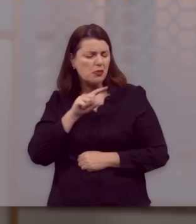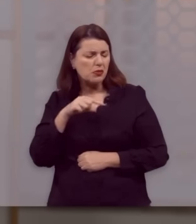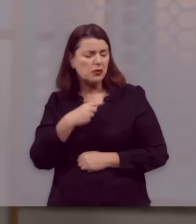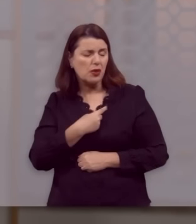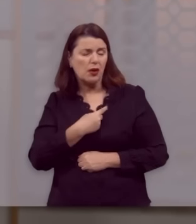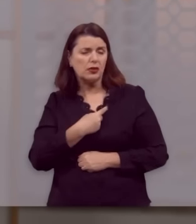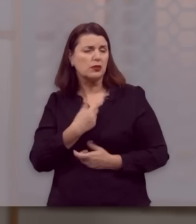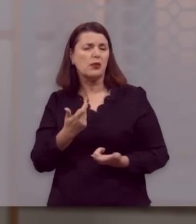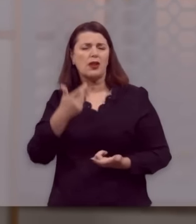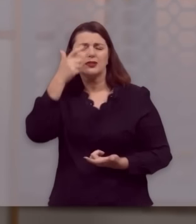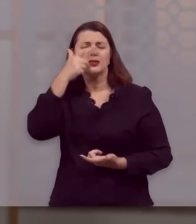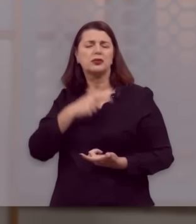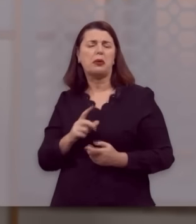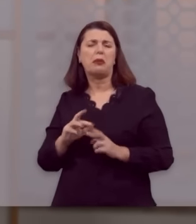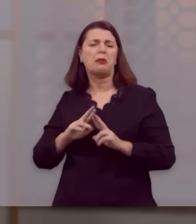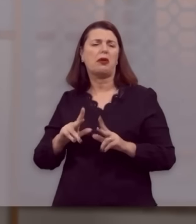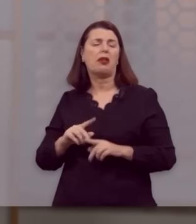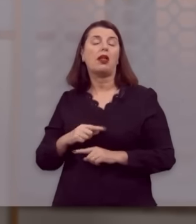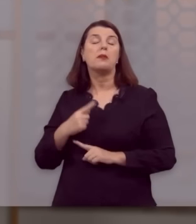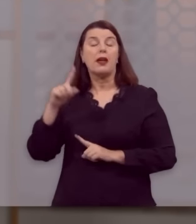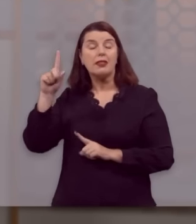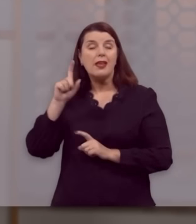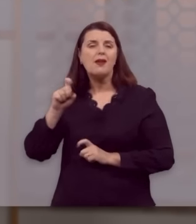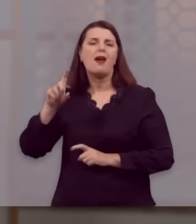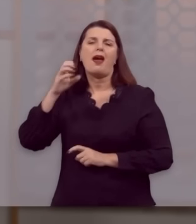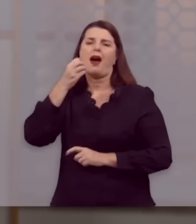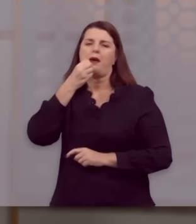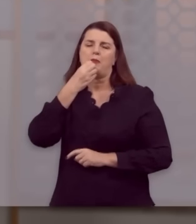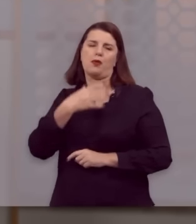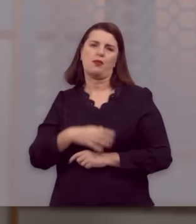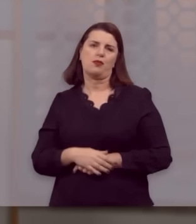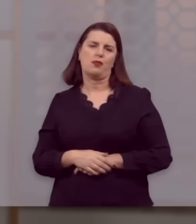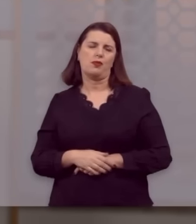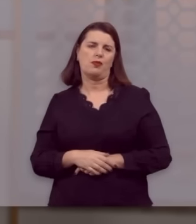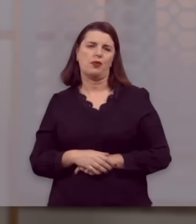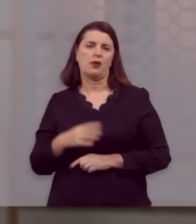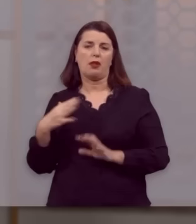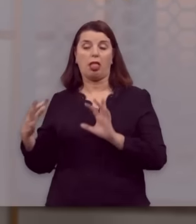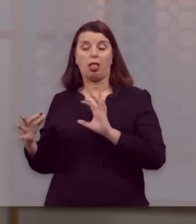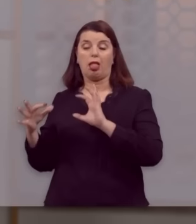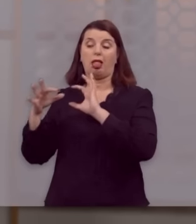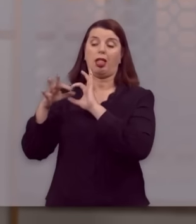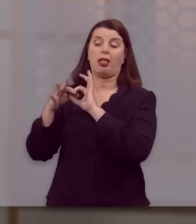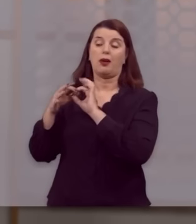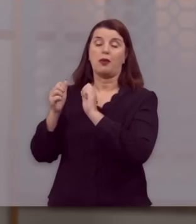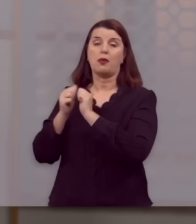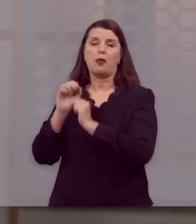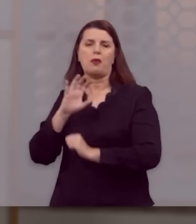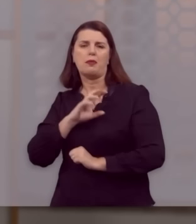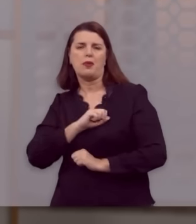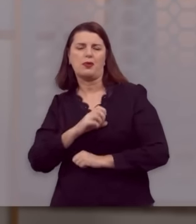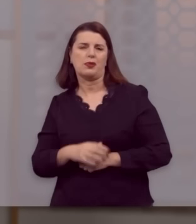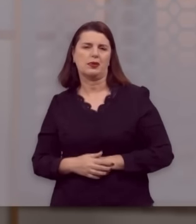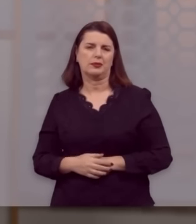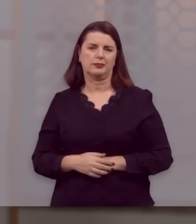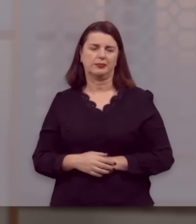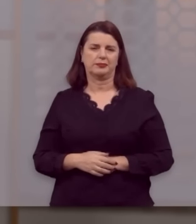por quem somos, mas por quem Ele é. Deus nos atraiu para Ele com cordas de amor.